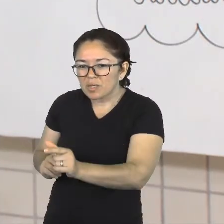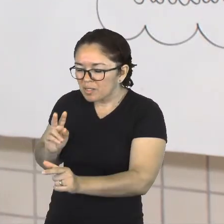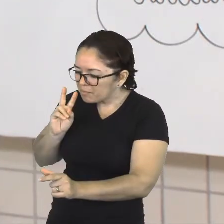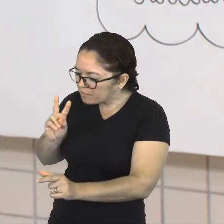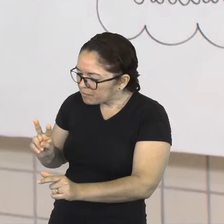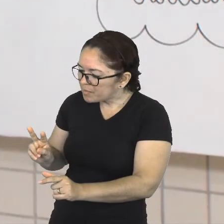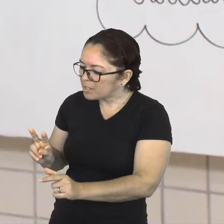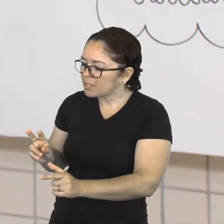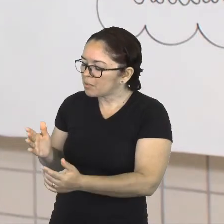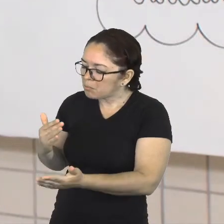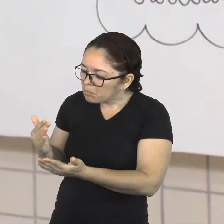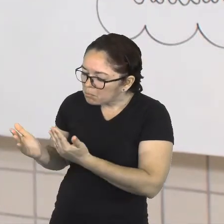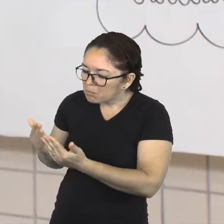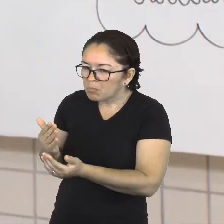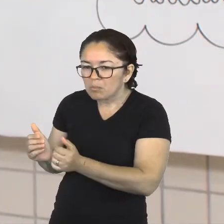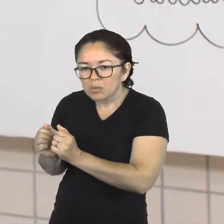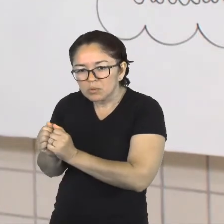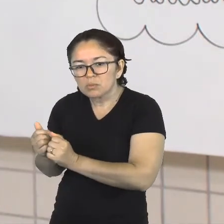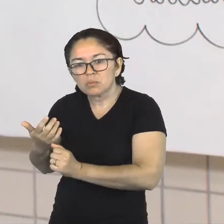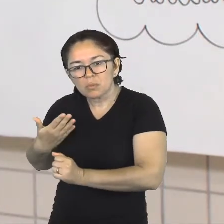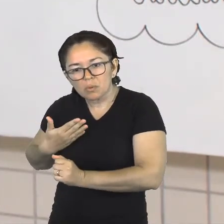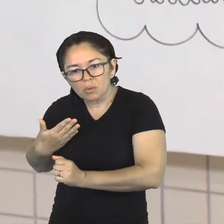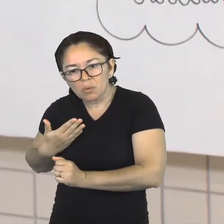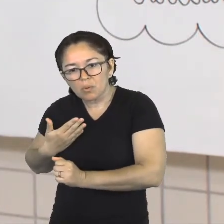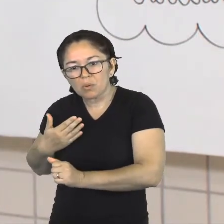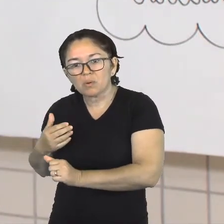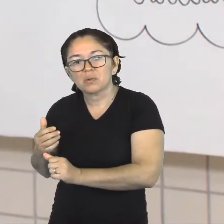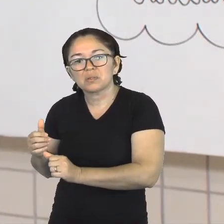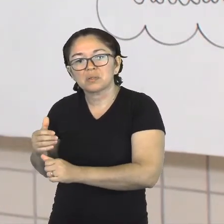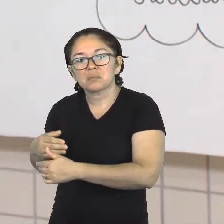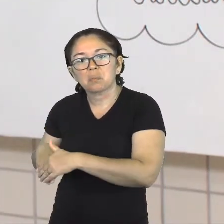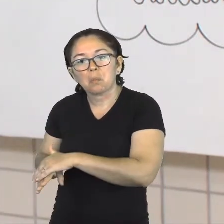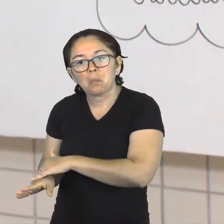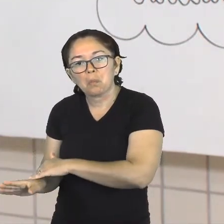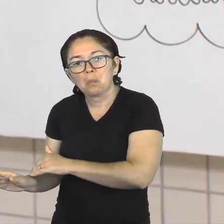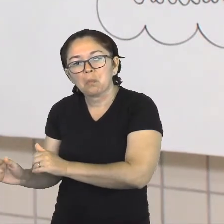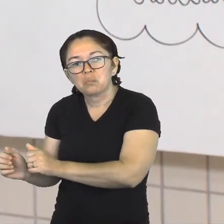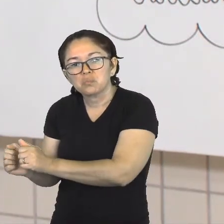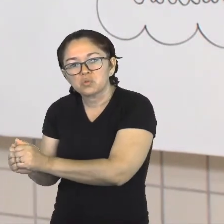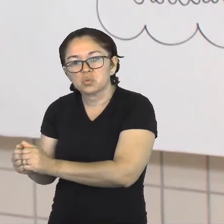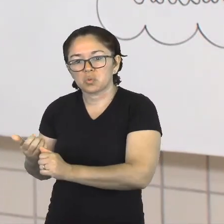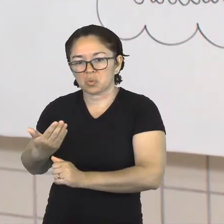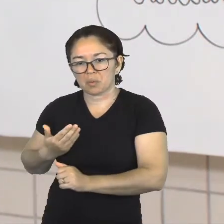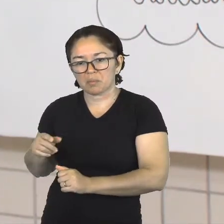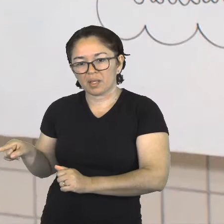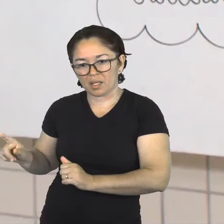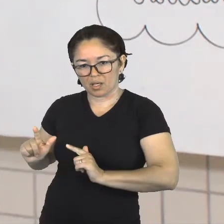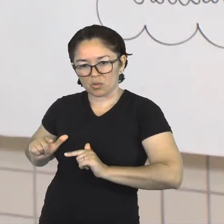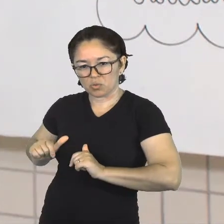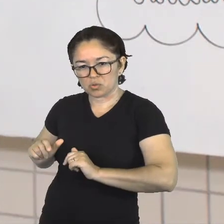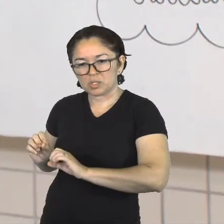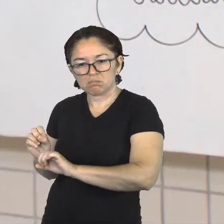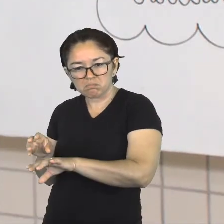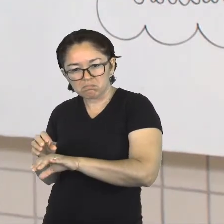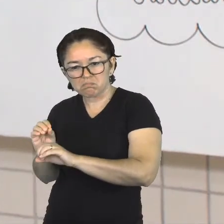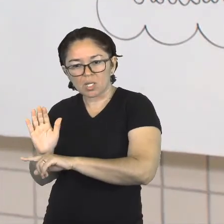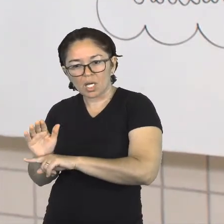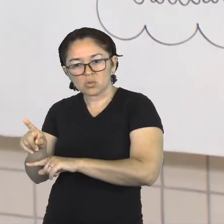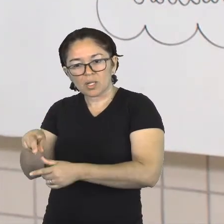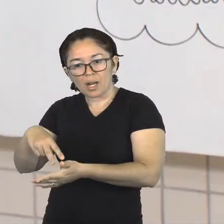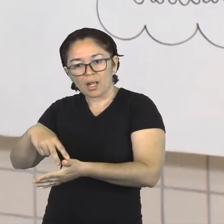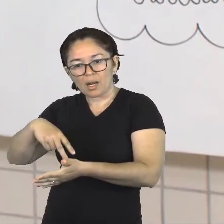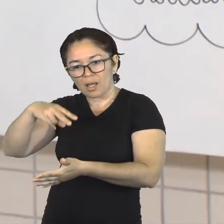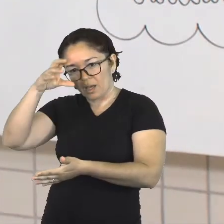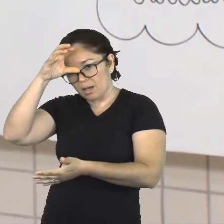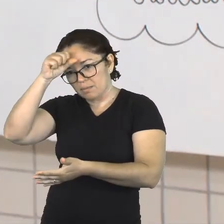ela vai aprender várias coisas, ela vai se tornar amiga dele, ele também vai ajudar ela no processo de leitura. Ela